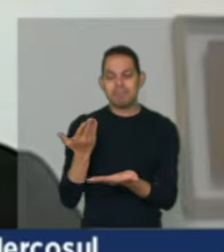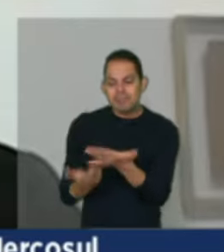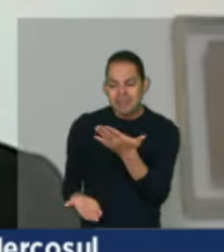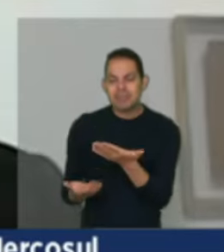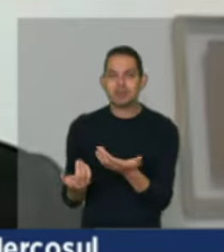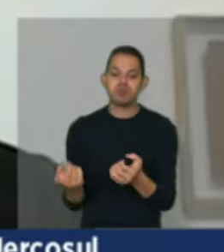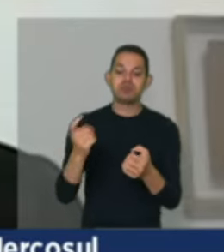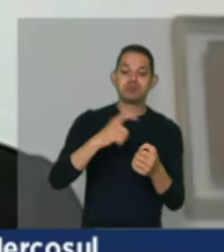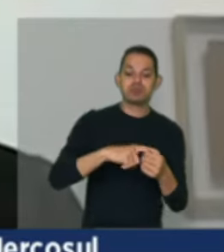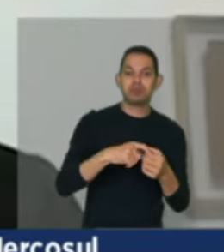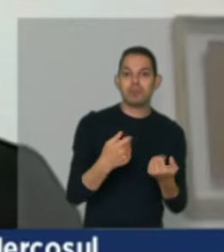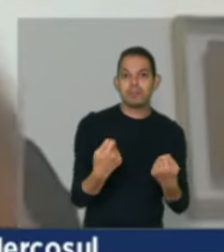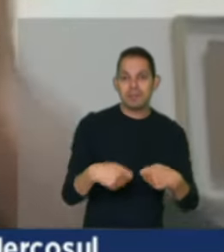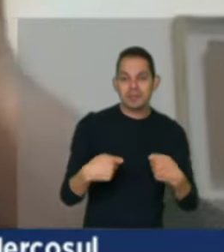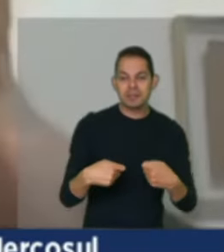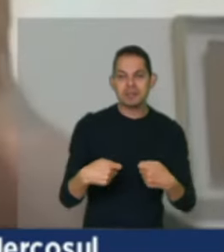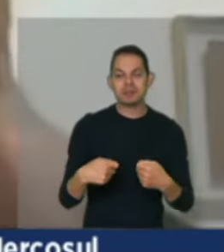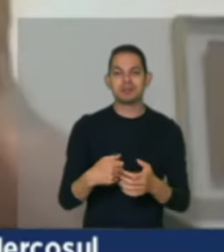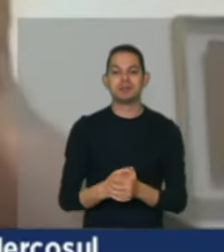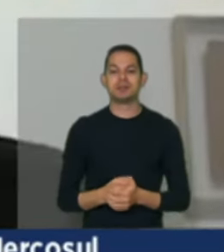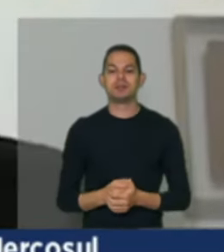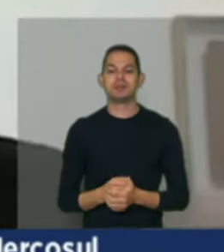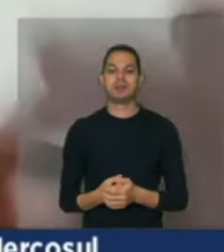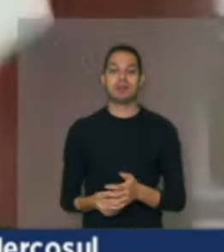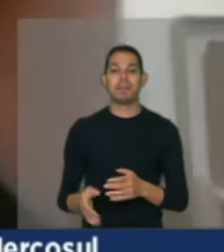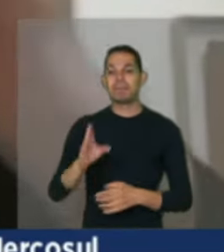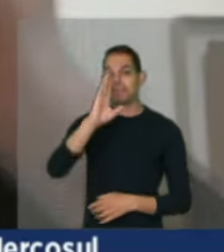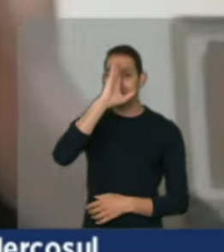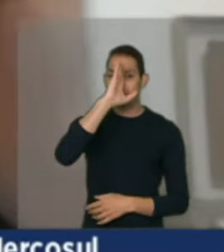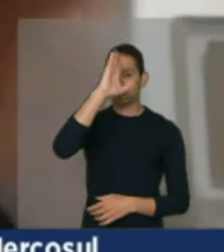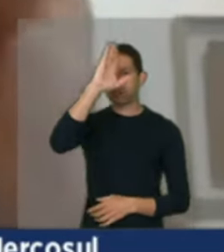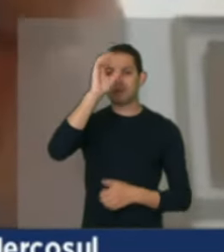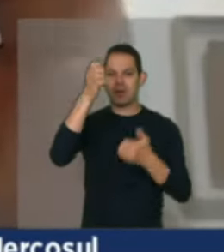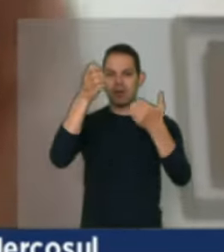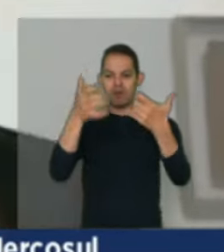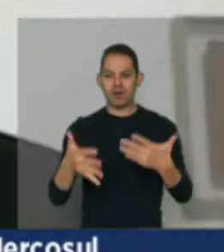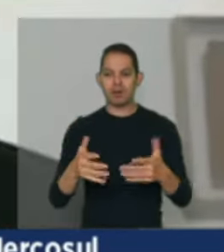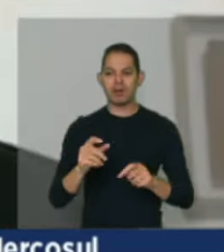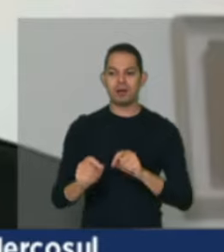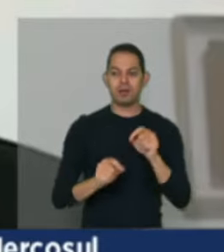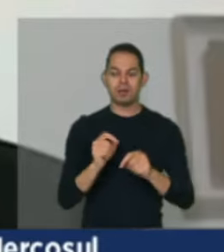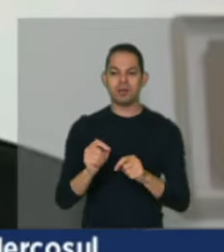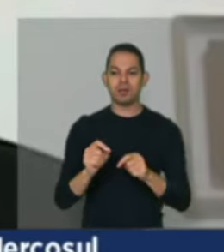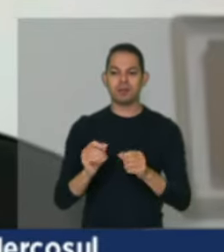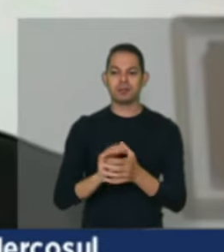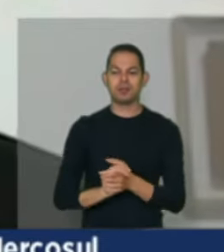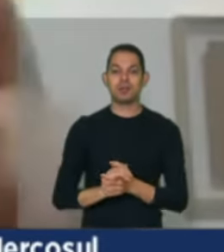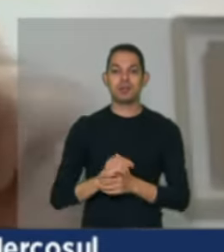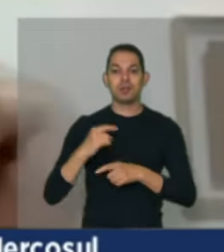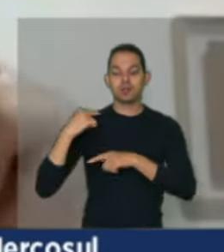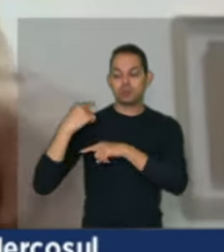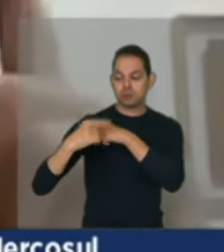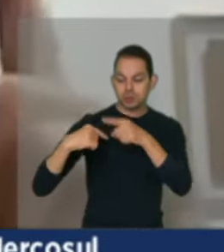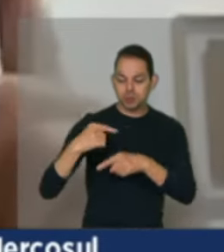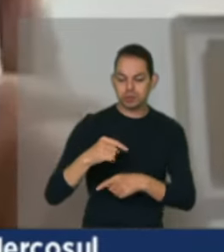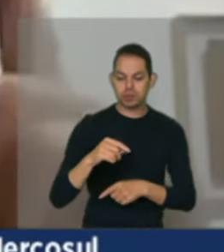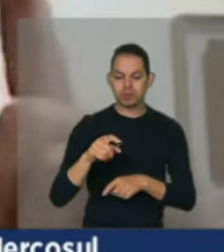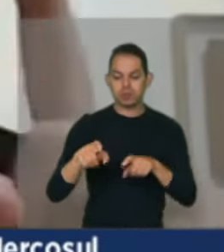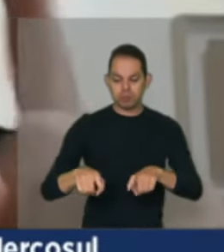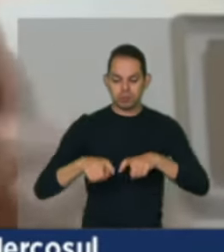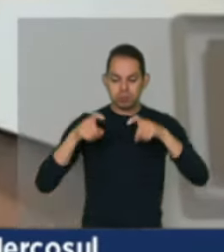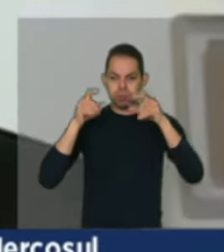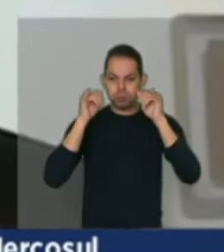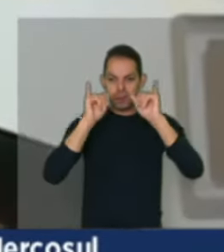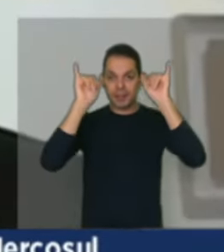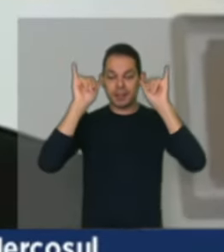gostaria destacar o centro delas, que é a sucessão rural e a importância da